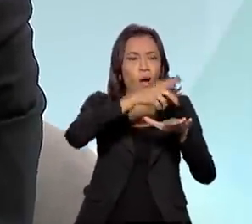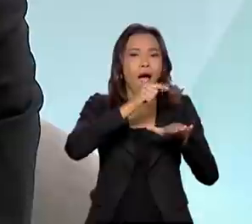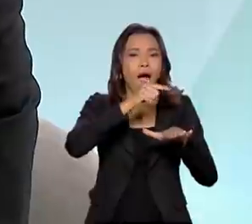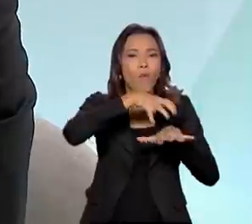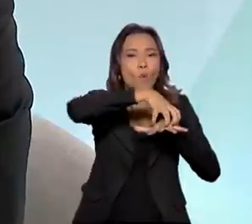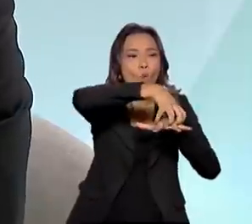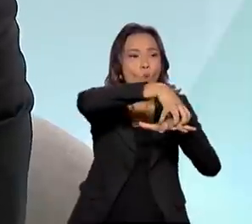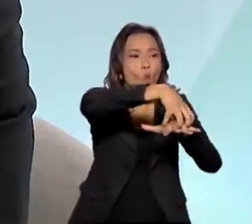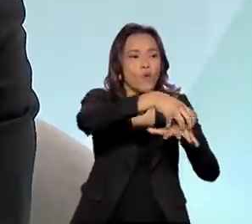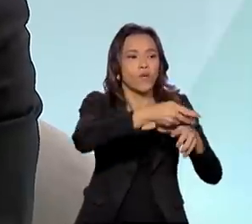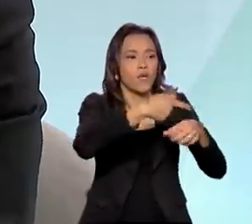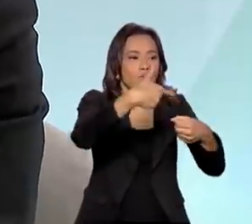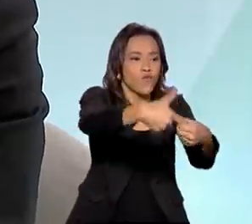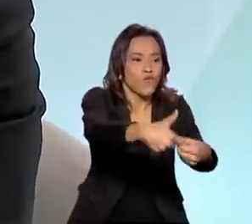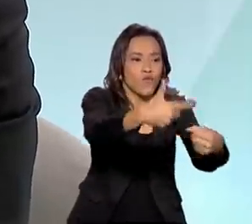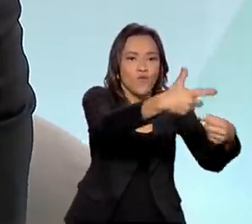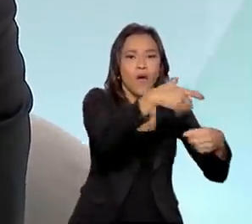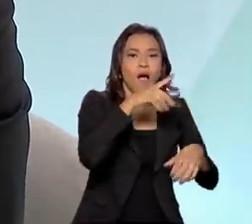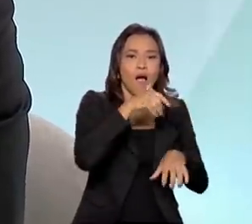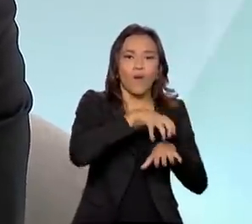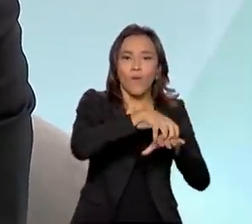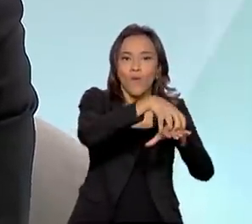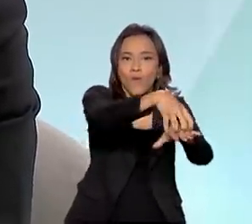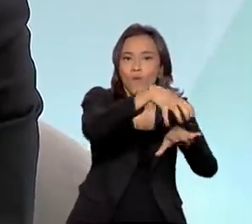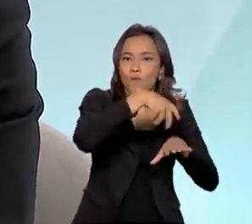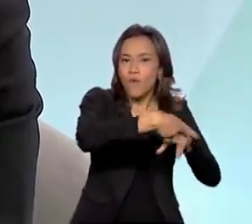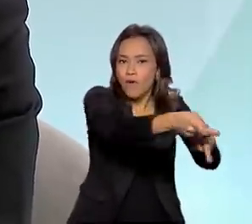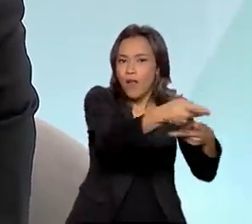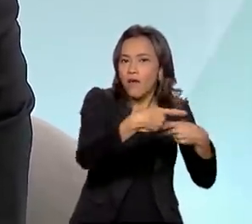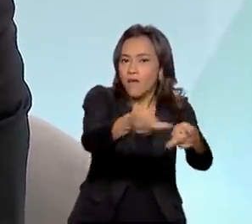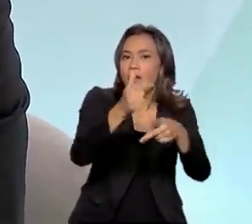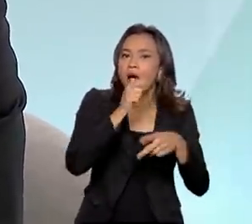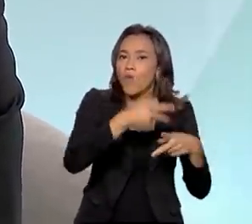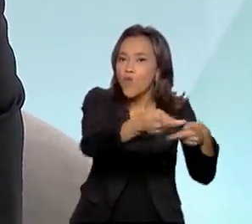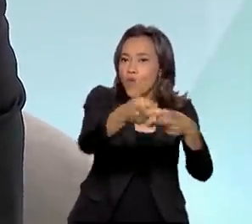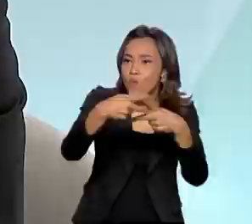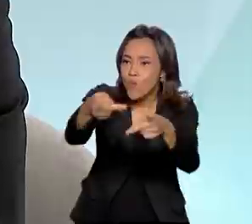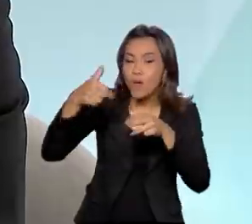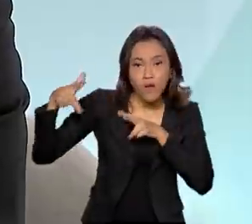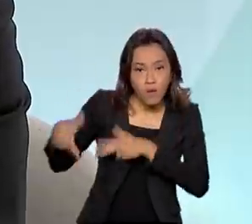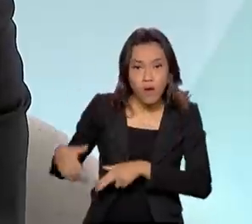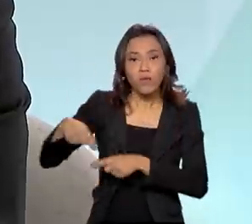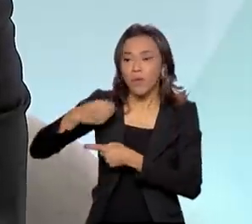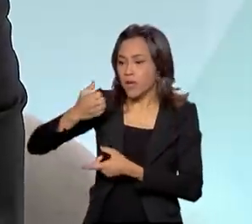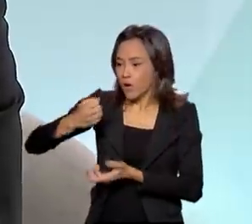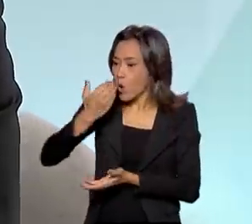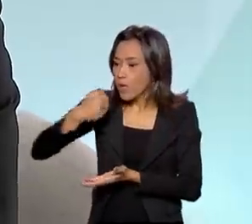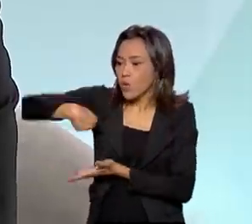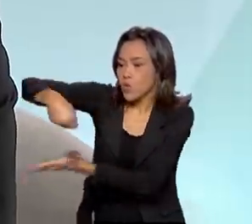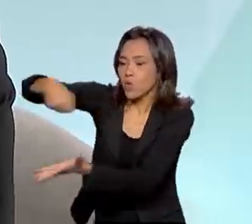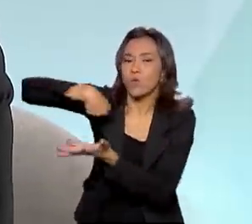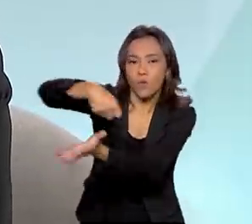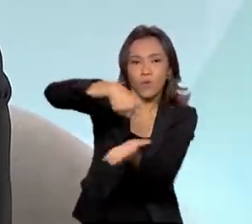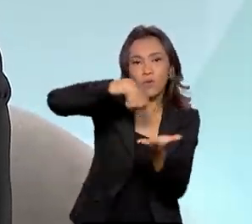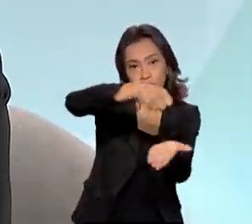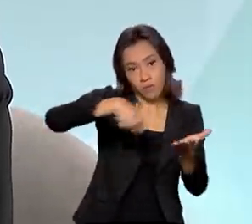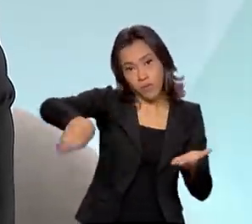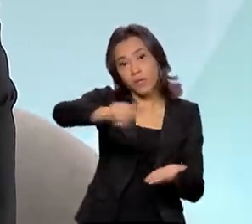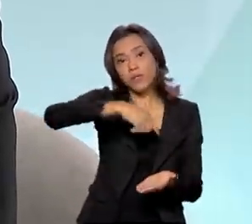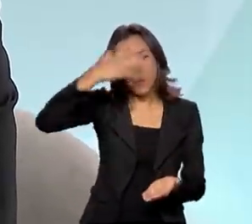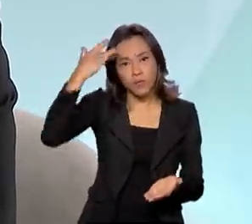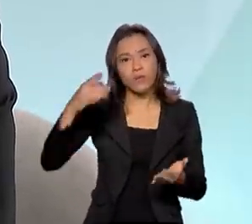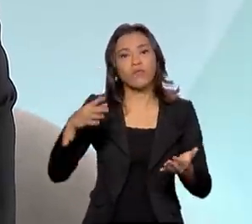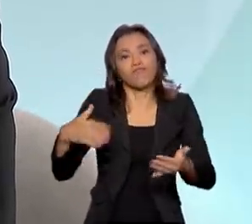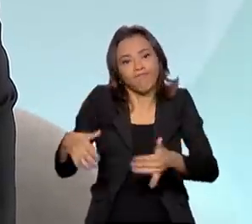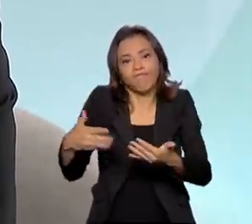Mas naquele momento, você precisa, sim, levar água, naquele momento você precisa fornecer comida para essas pessoas que estão passando fome.